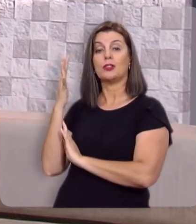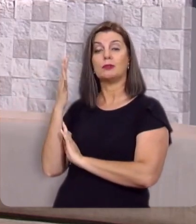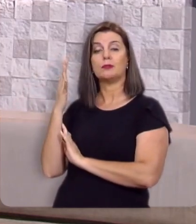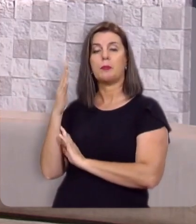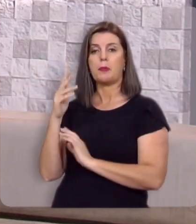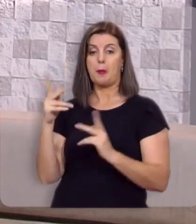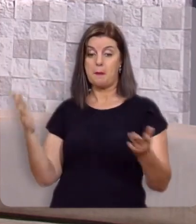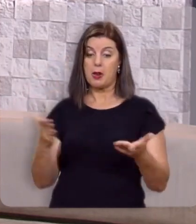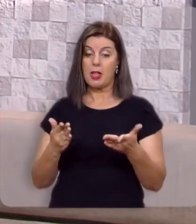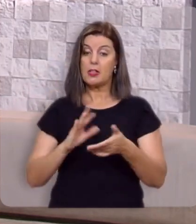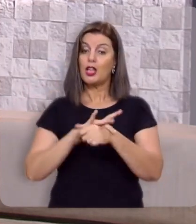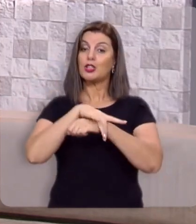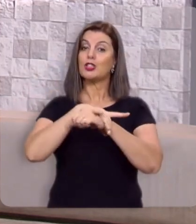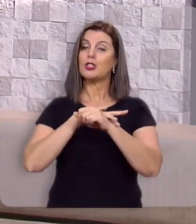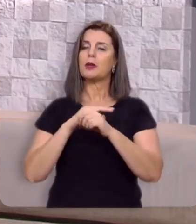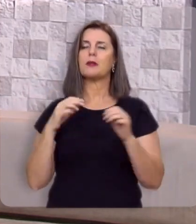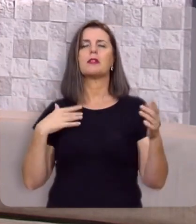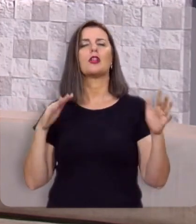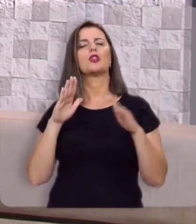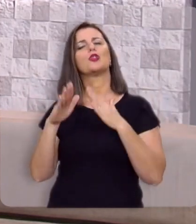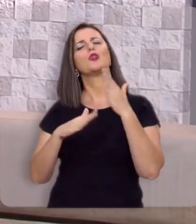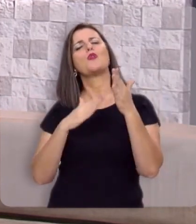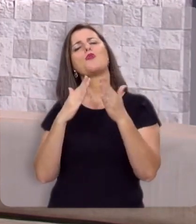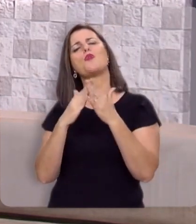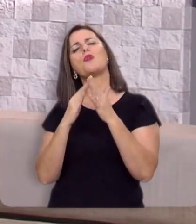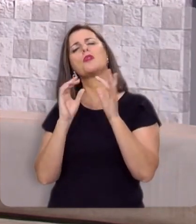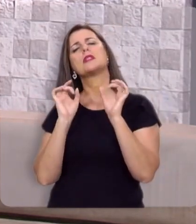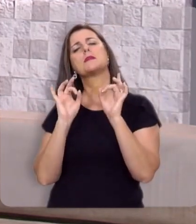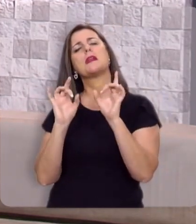seu presente seguro, e completamente